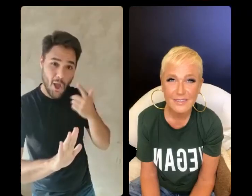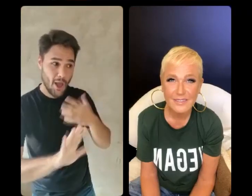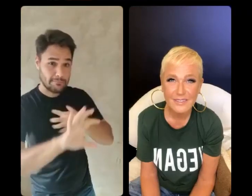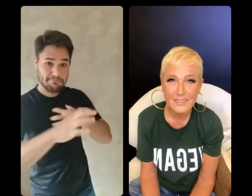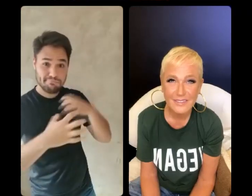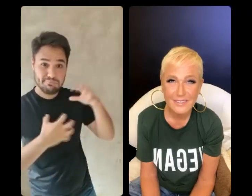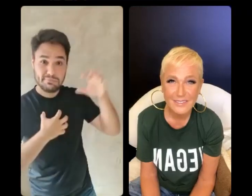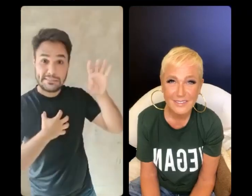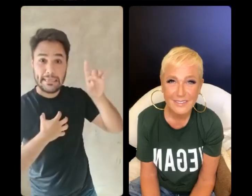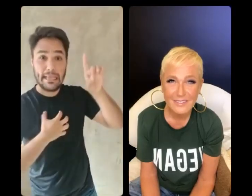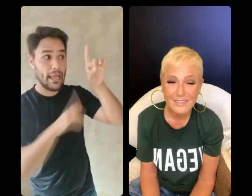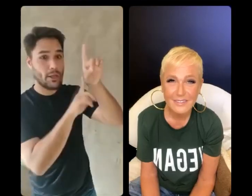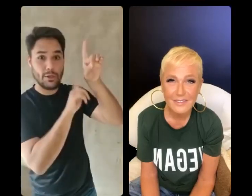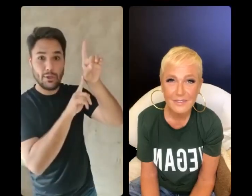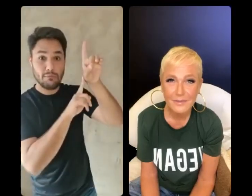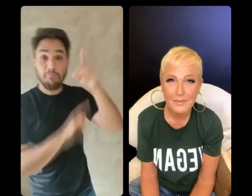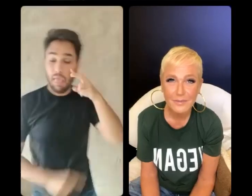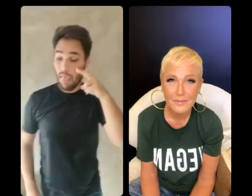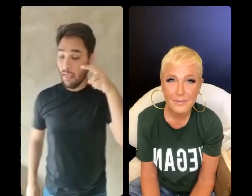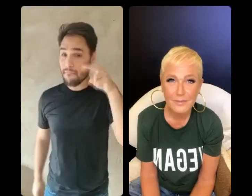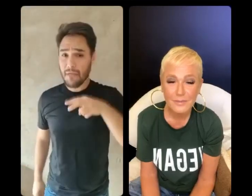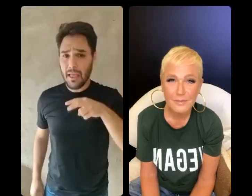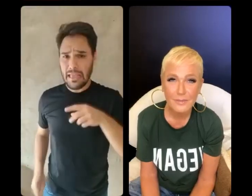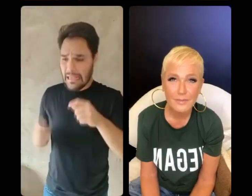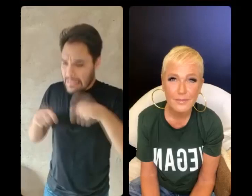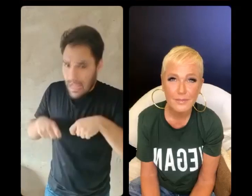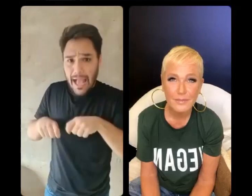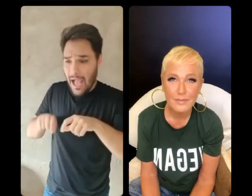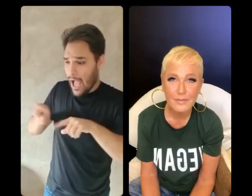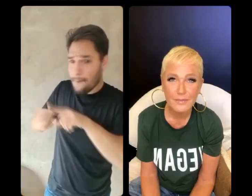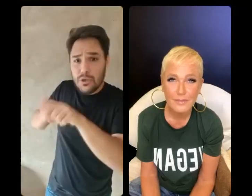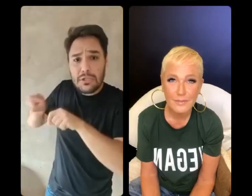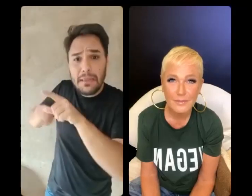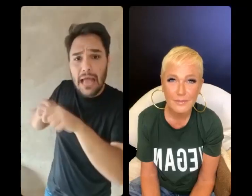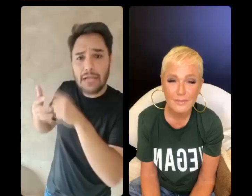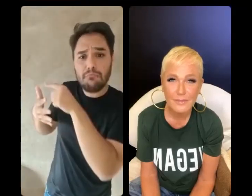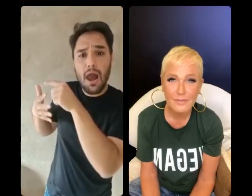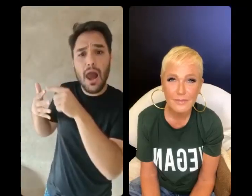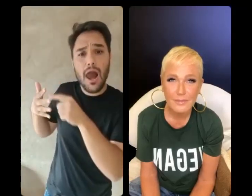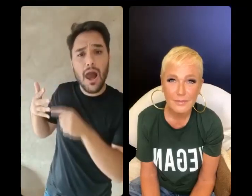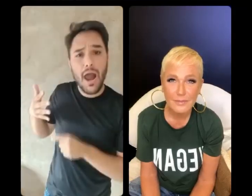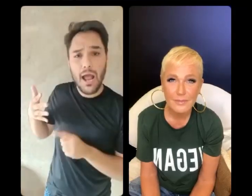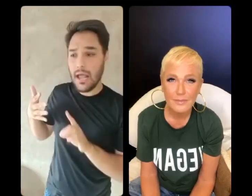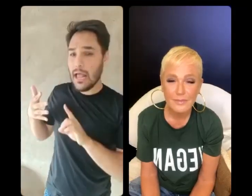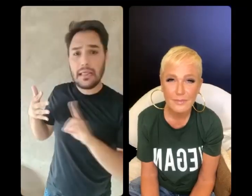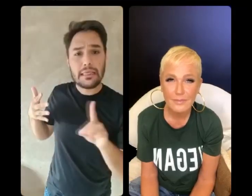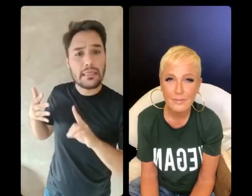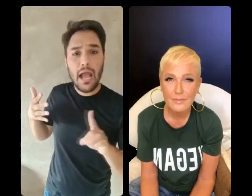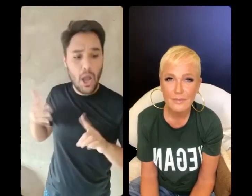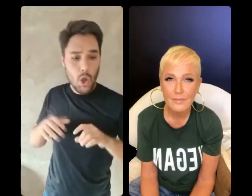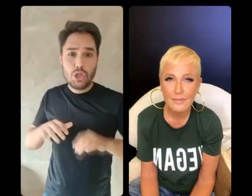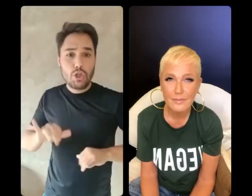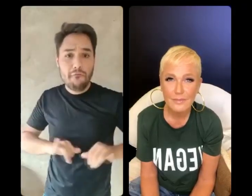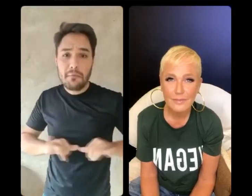Deus olhando pra você, vendo que você tem a possibilidade, a escolha de não causar sofrimento a outra